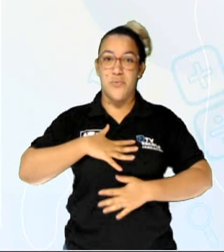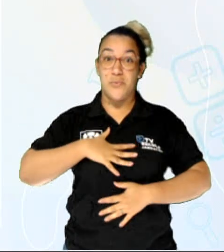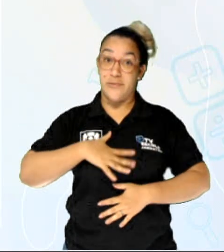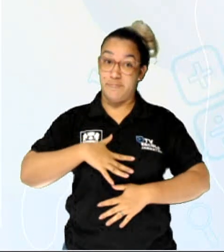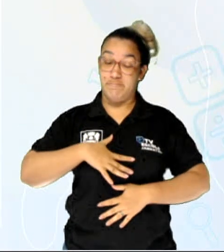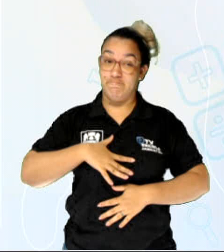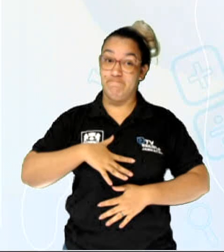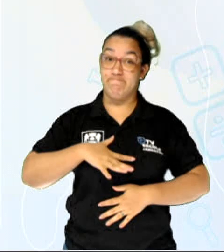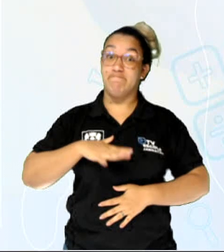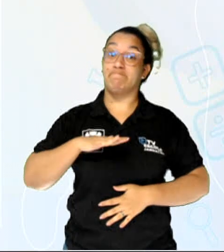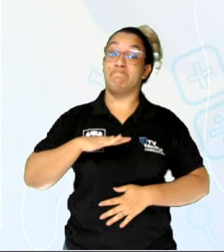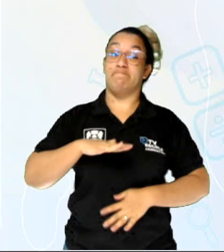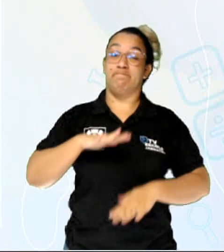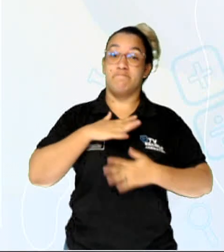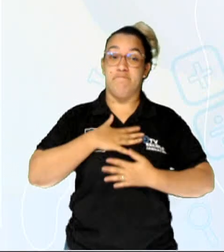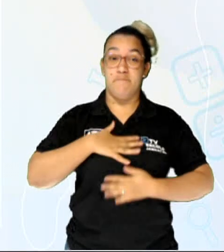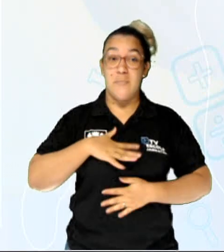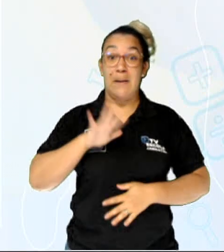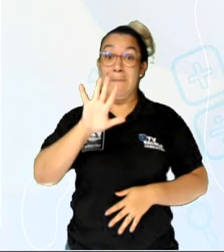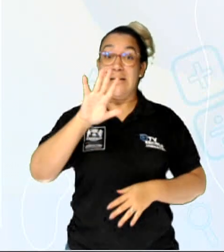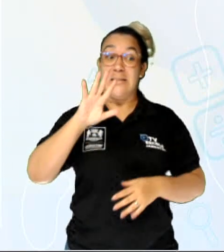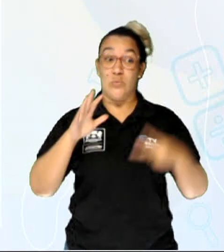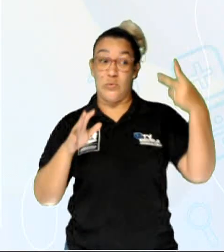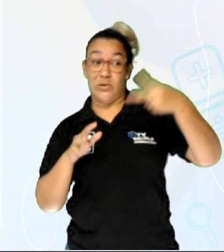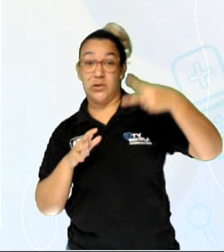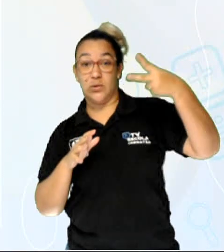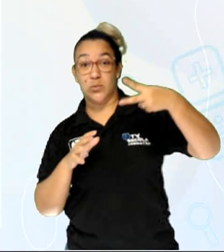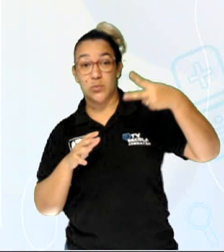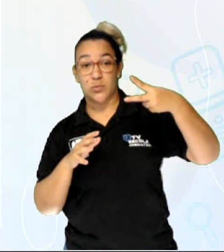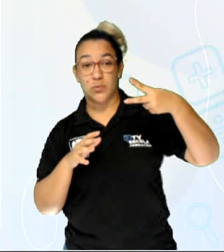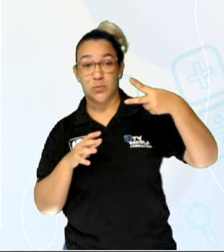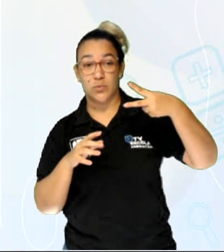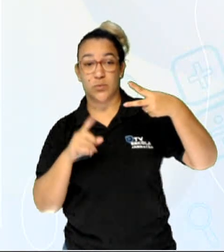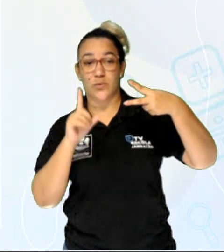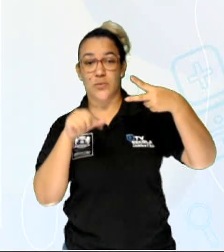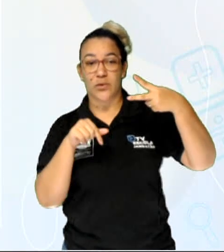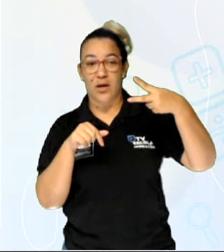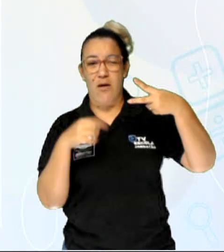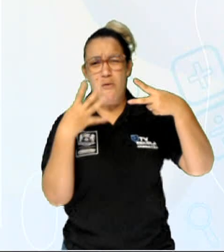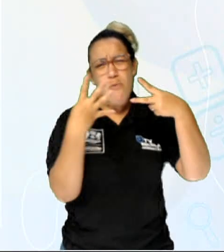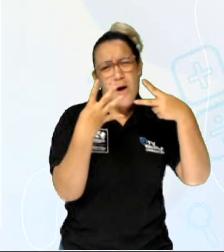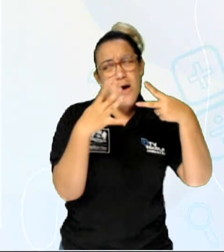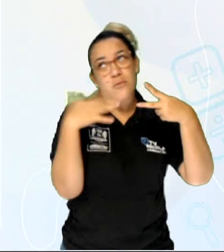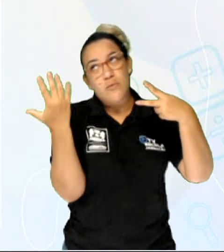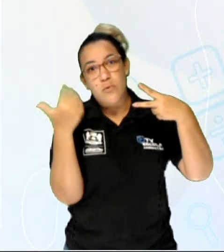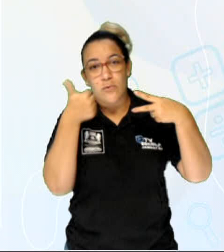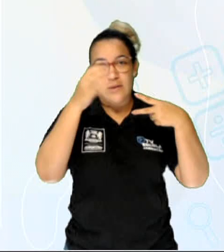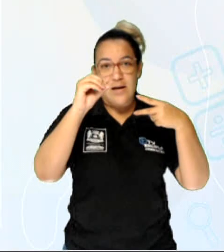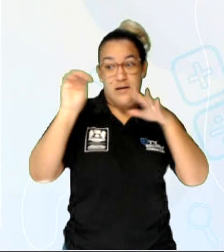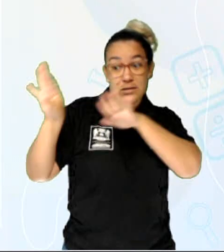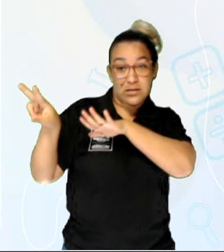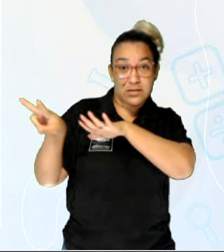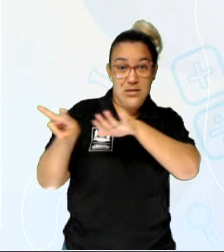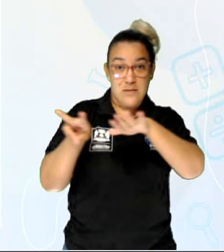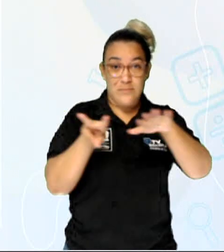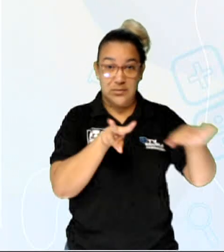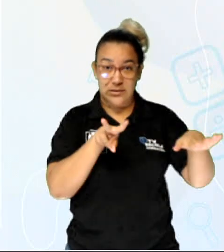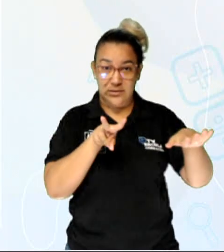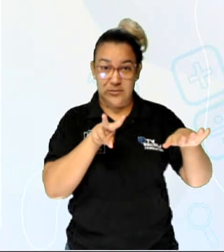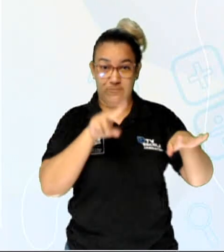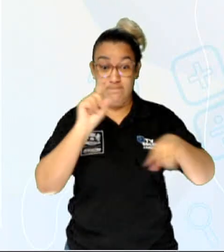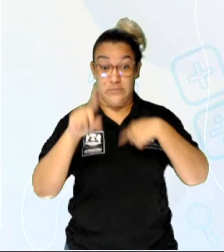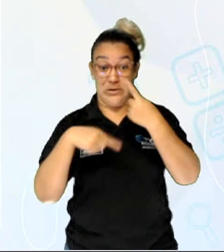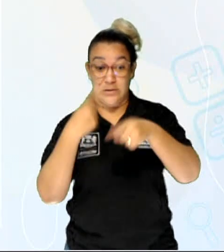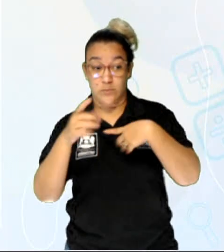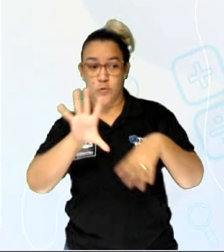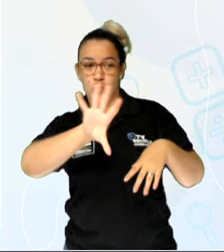até. No segundo estágio, vai aí, né, para 4 ou 10 semanas, depois da infecção